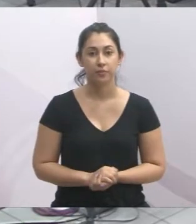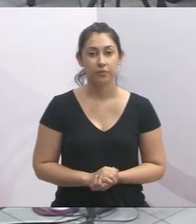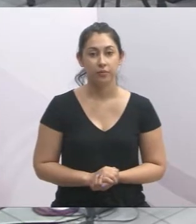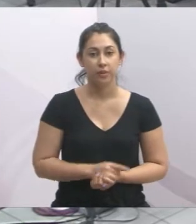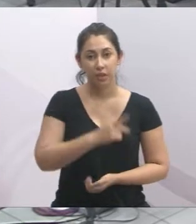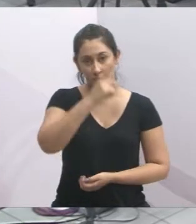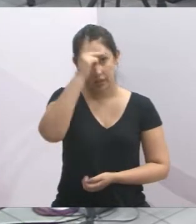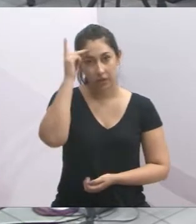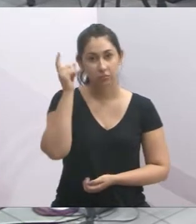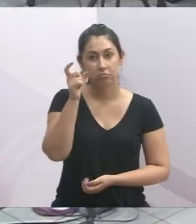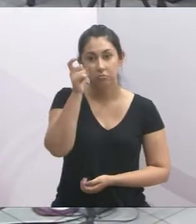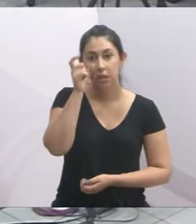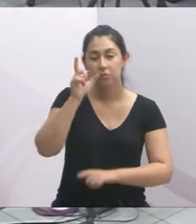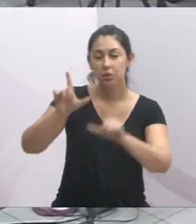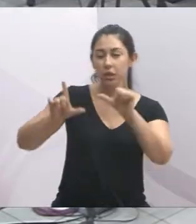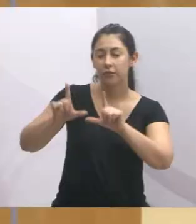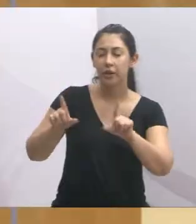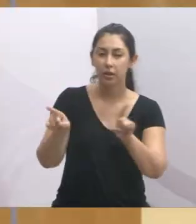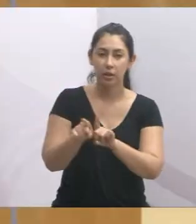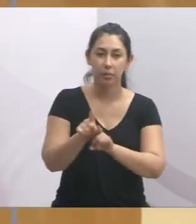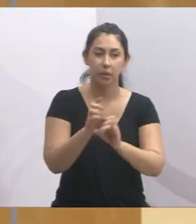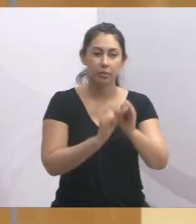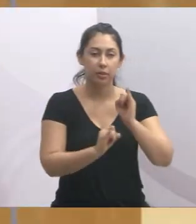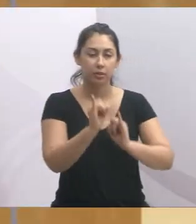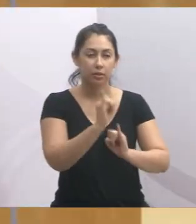aquele que nos assiste pela TV Câmaras, internauta.